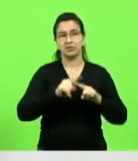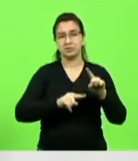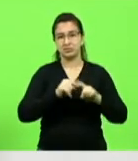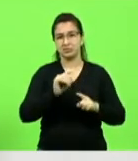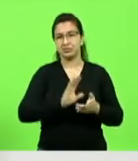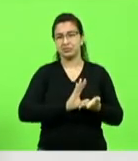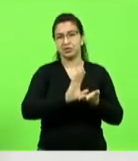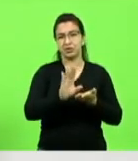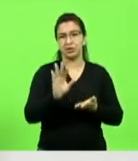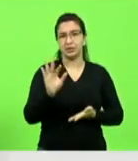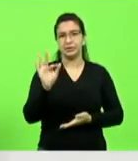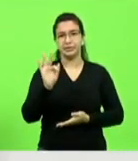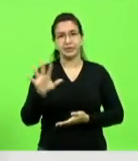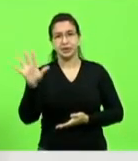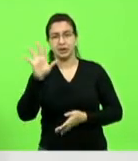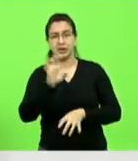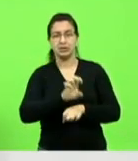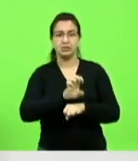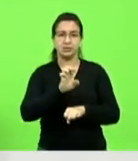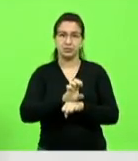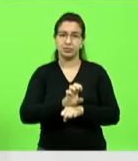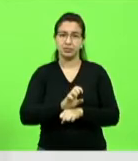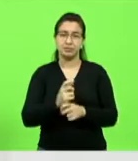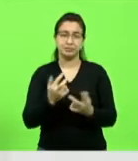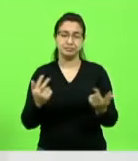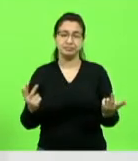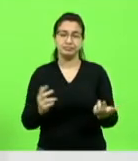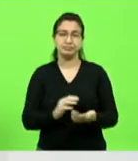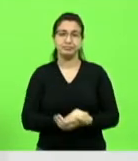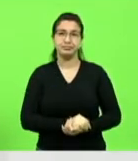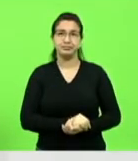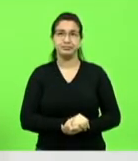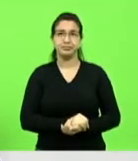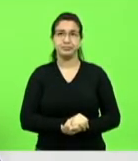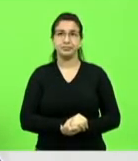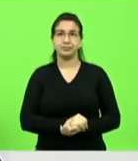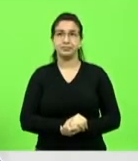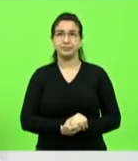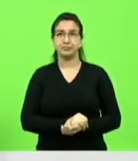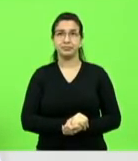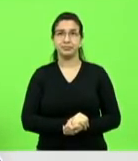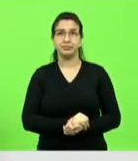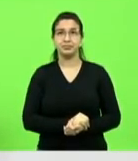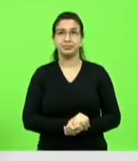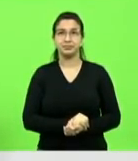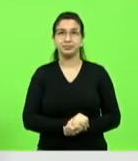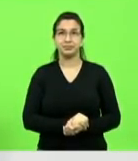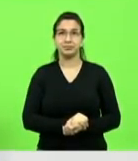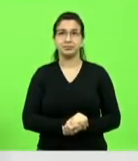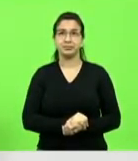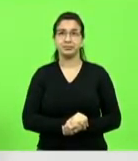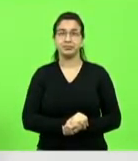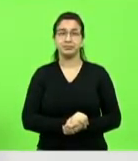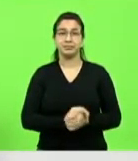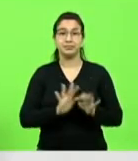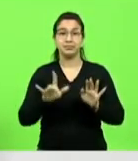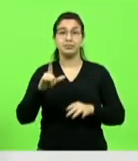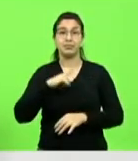no âmbito estadual mas há modelos em outros países que tem